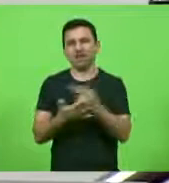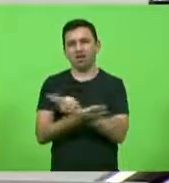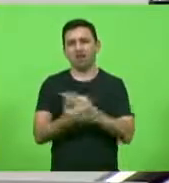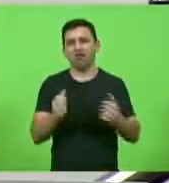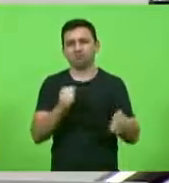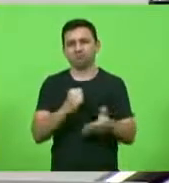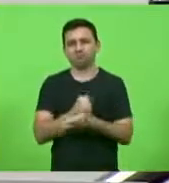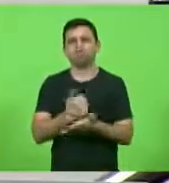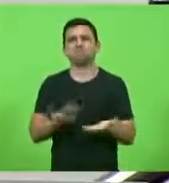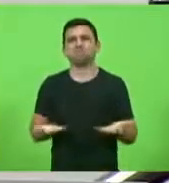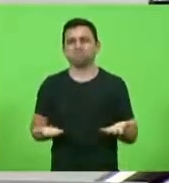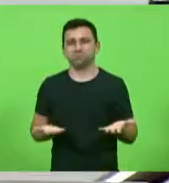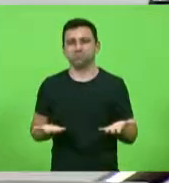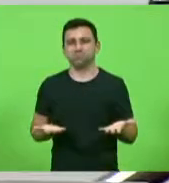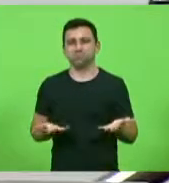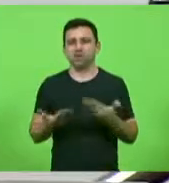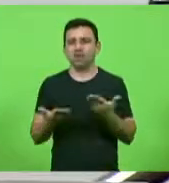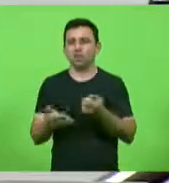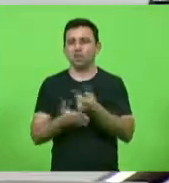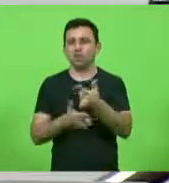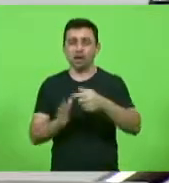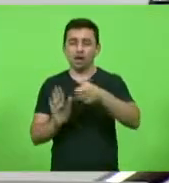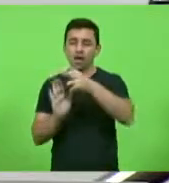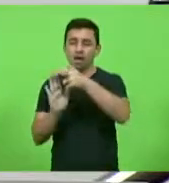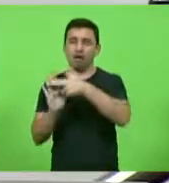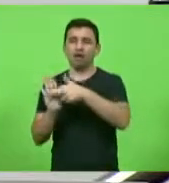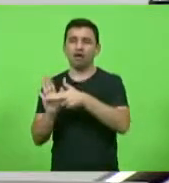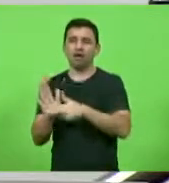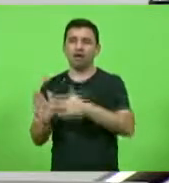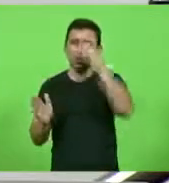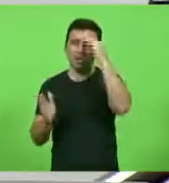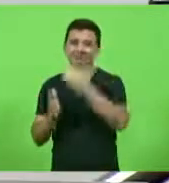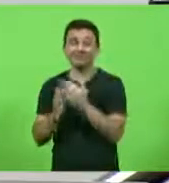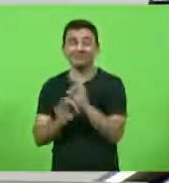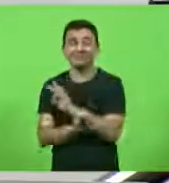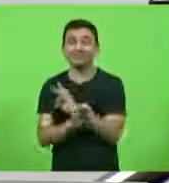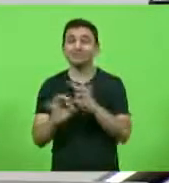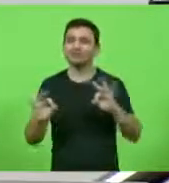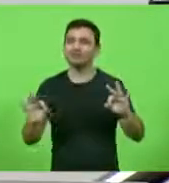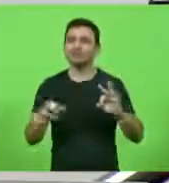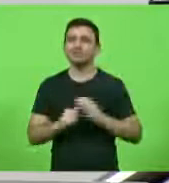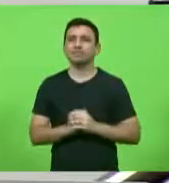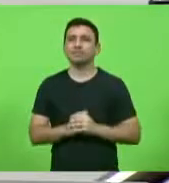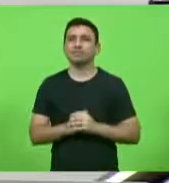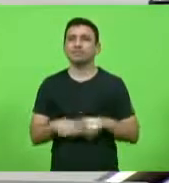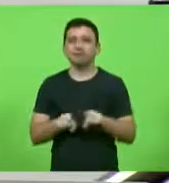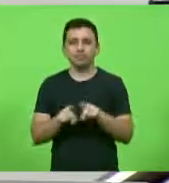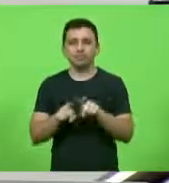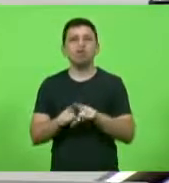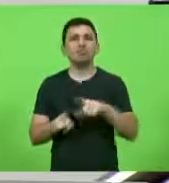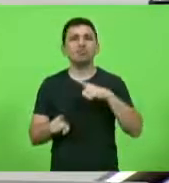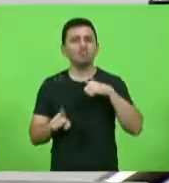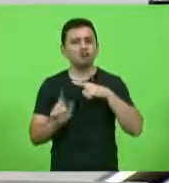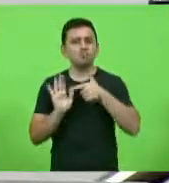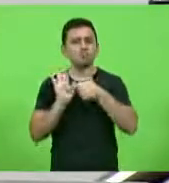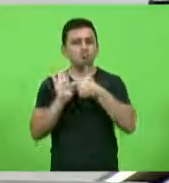sem observâncias dos preceitos administrativos ilegais e também temos fortes indícios